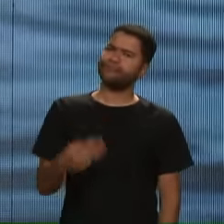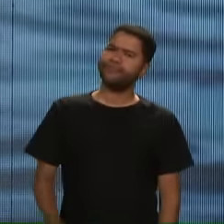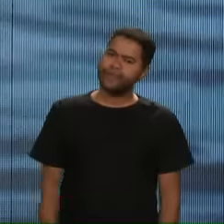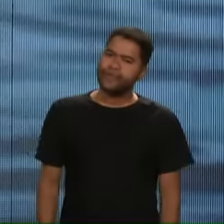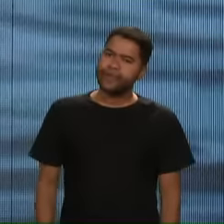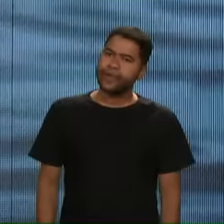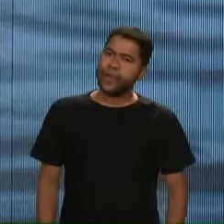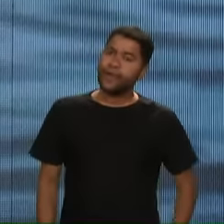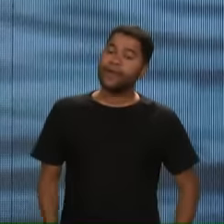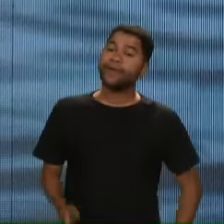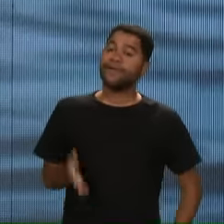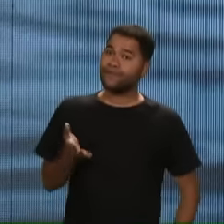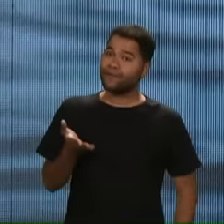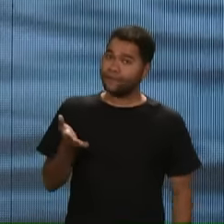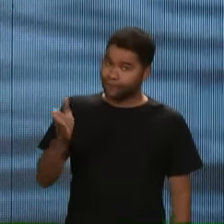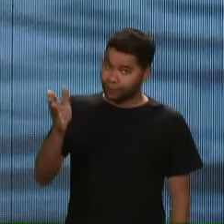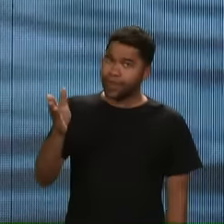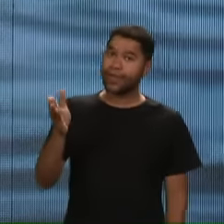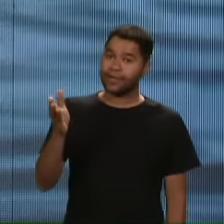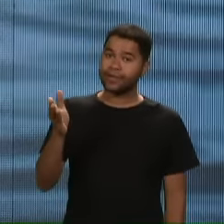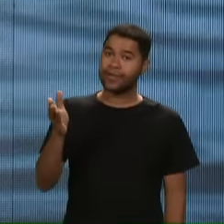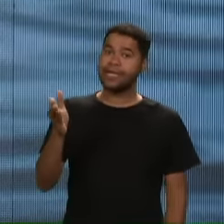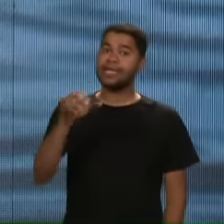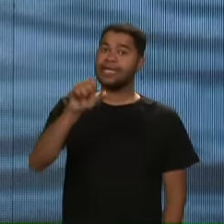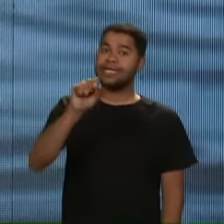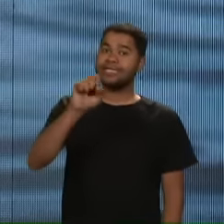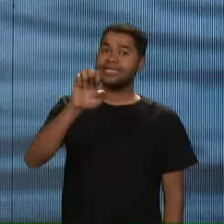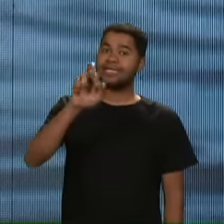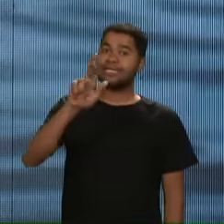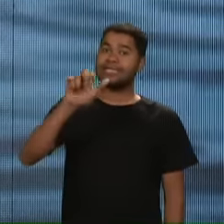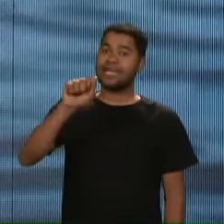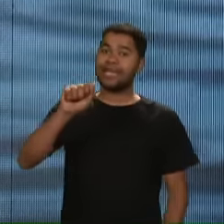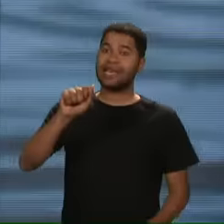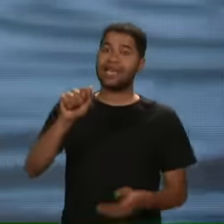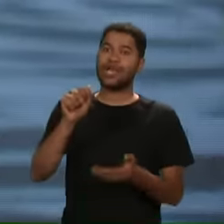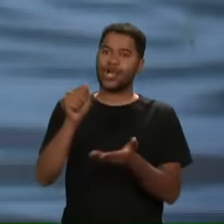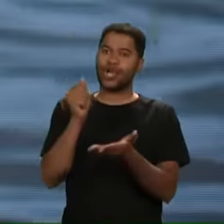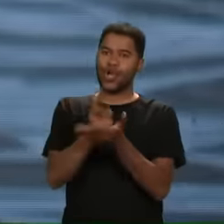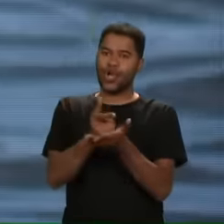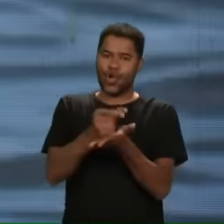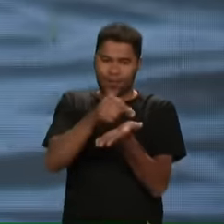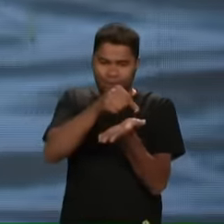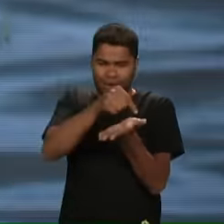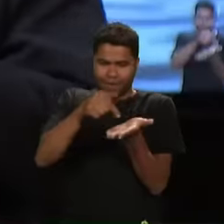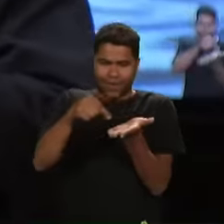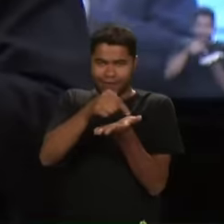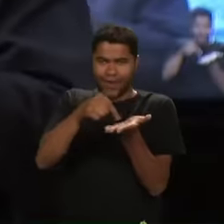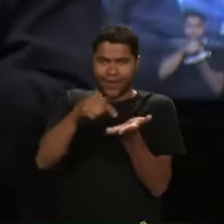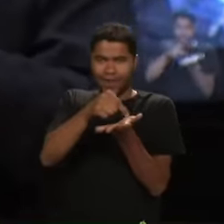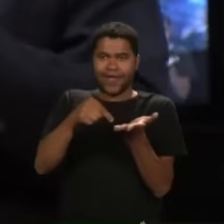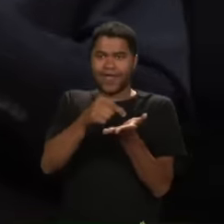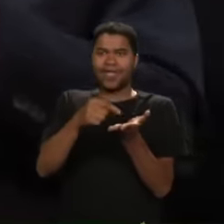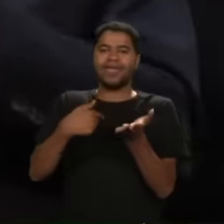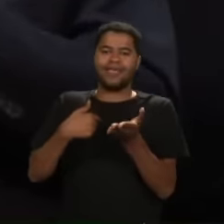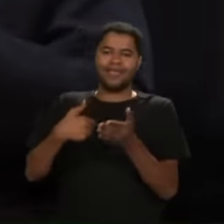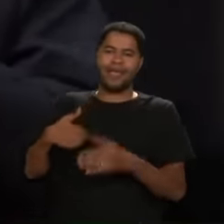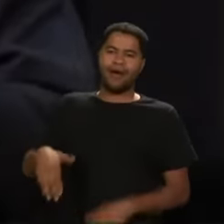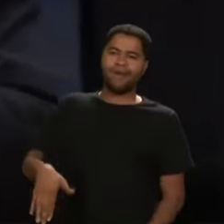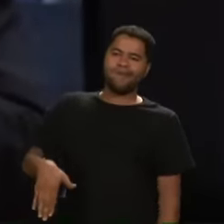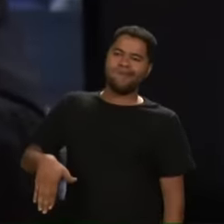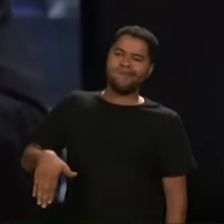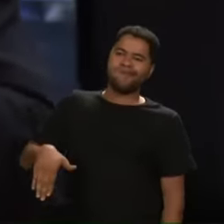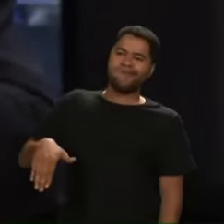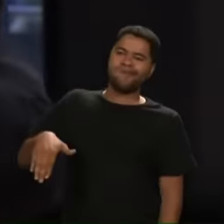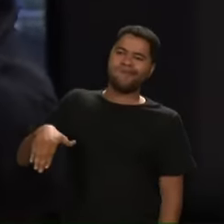Passe lá Na Seara Compre uma caixinha de promessas Eu fui criado Com uma caixinha de